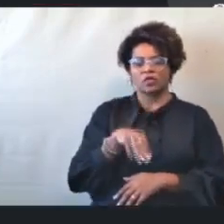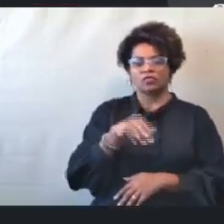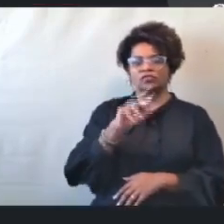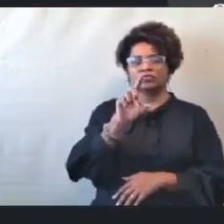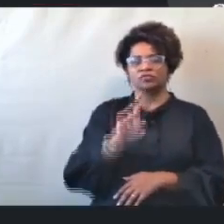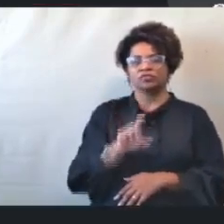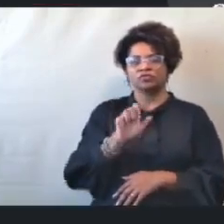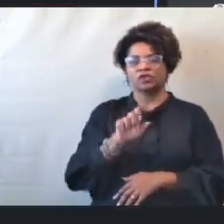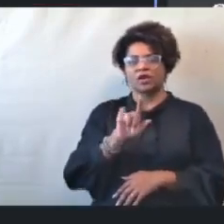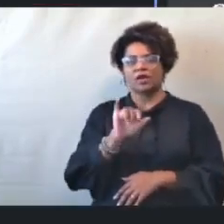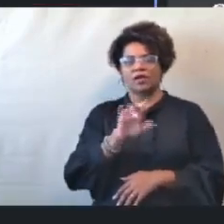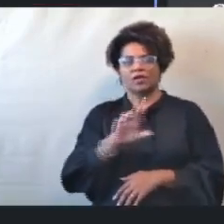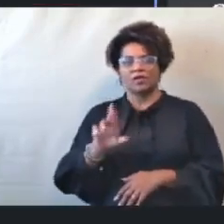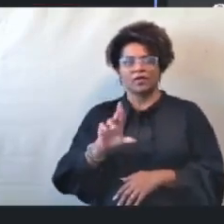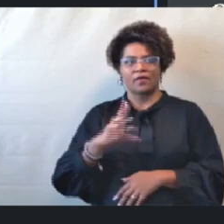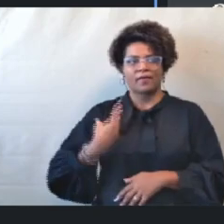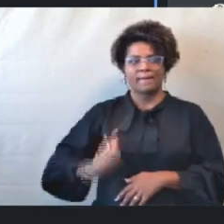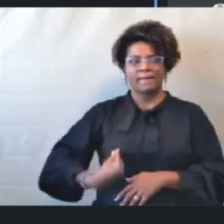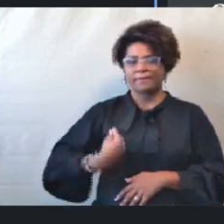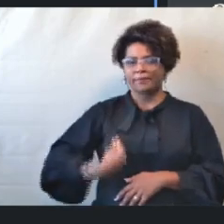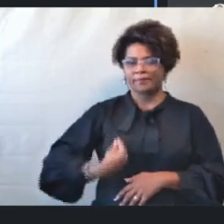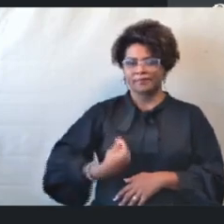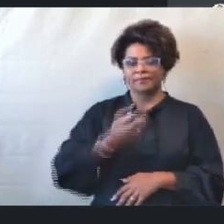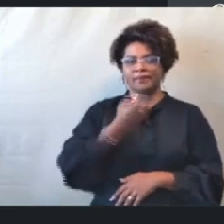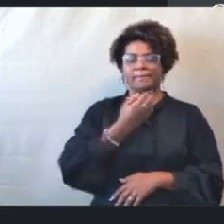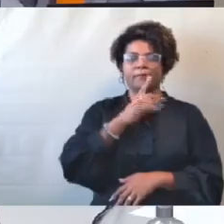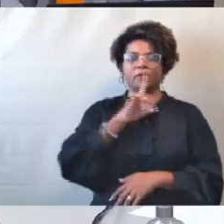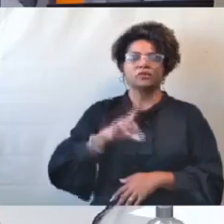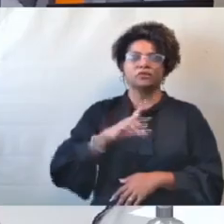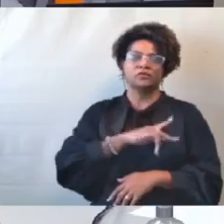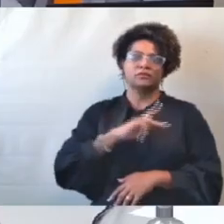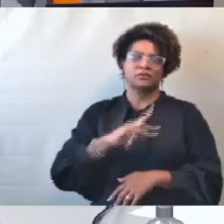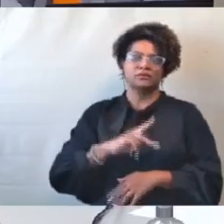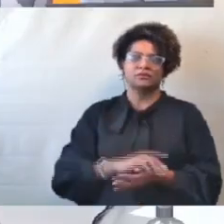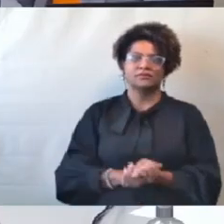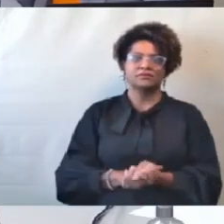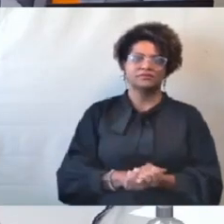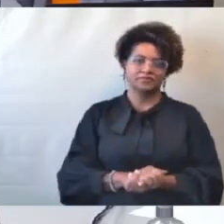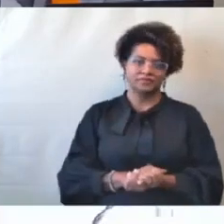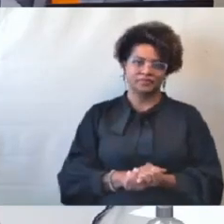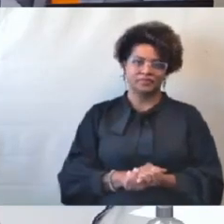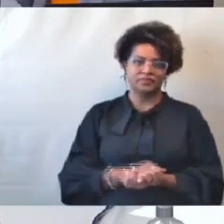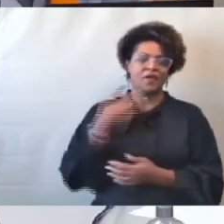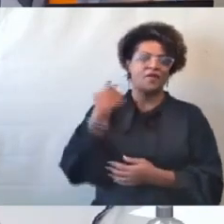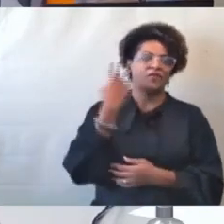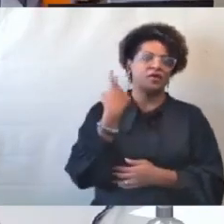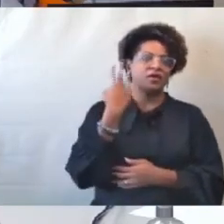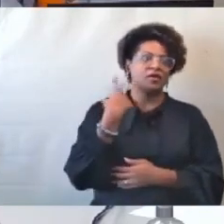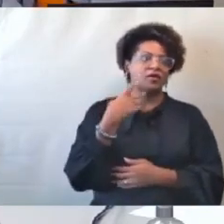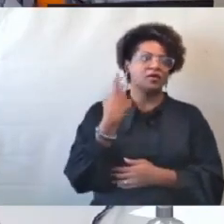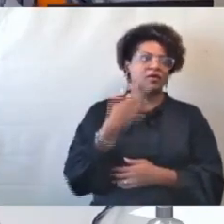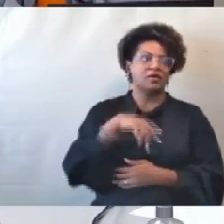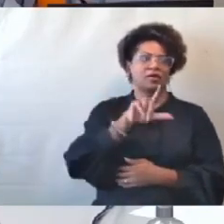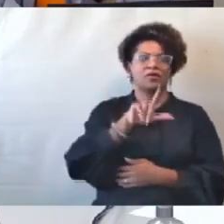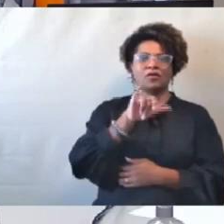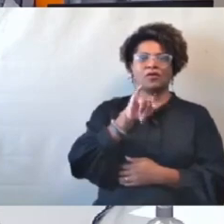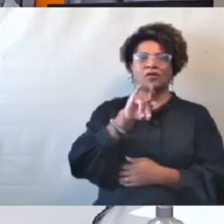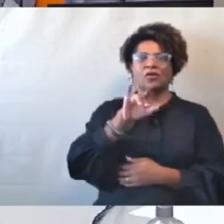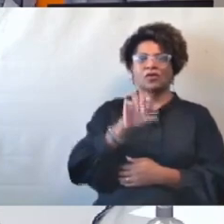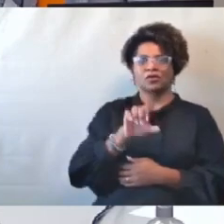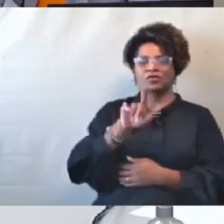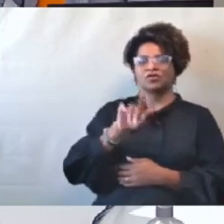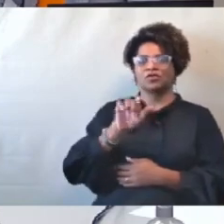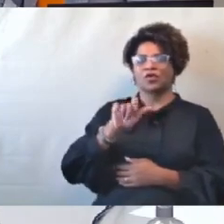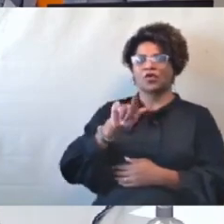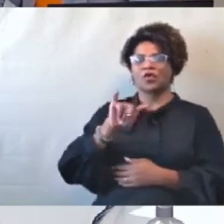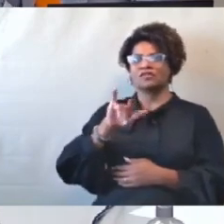Presidente, bom dia. Presente. Bom dia. Vereadora Luíde Gonçalves. Presente, bom dia.